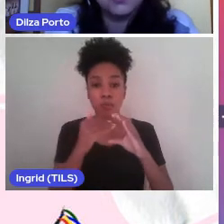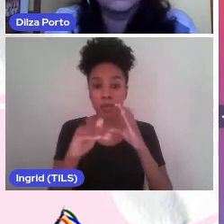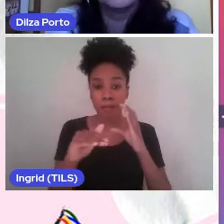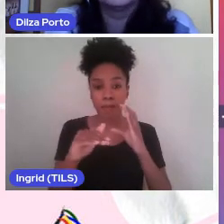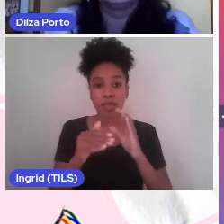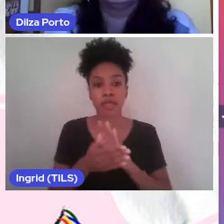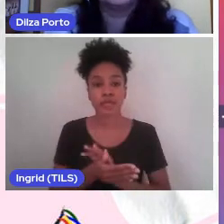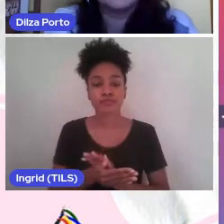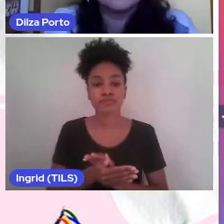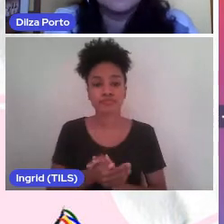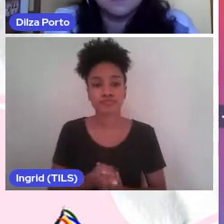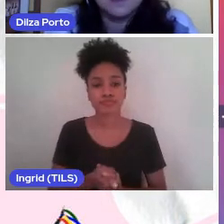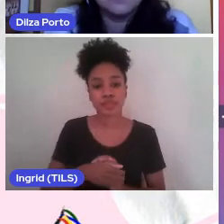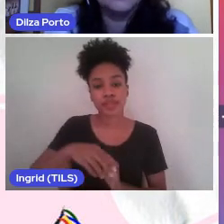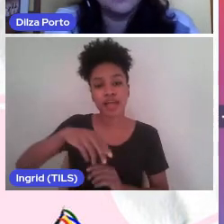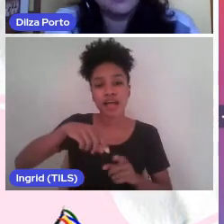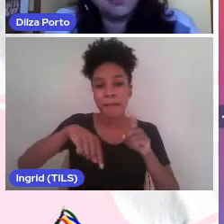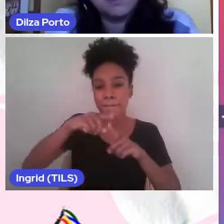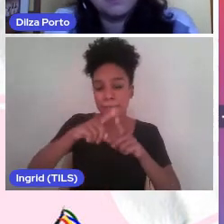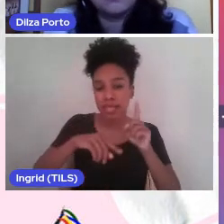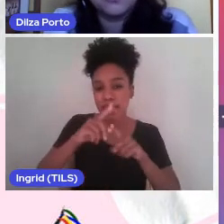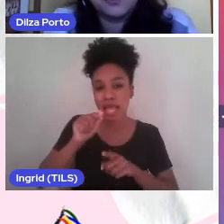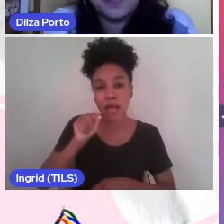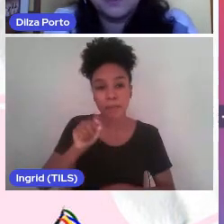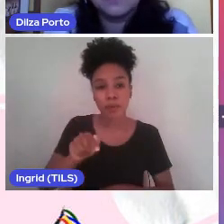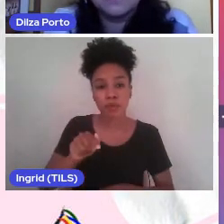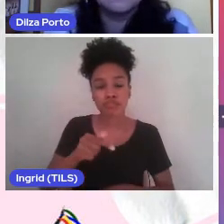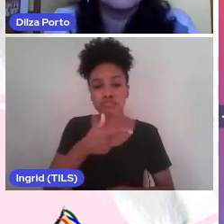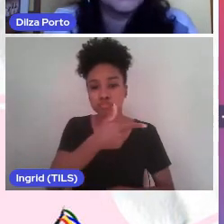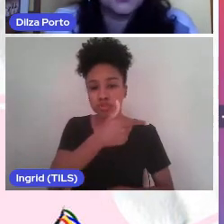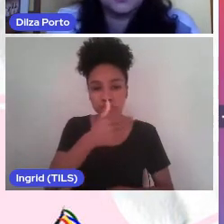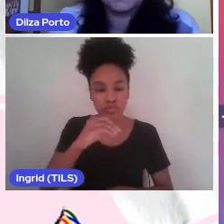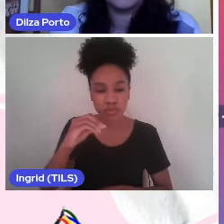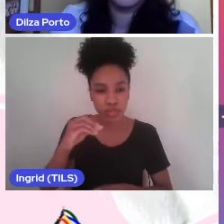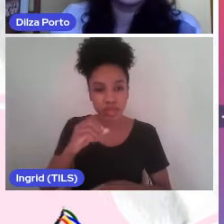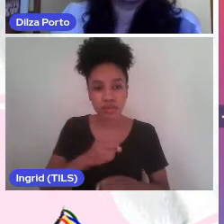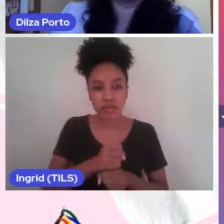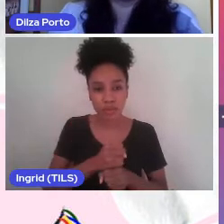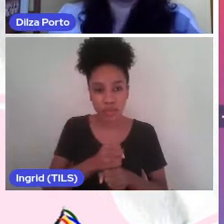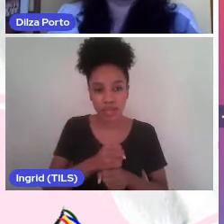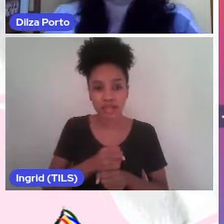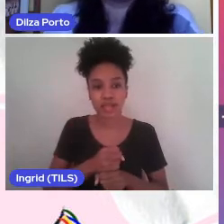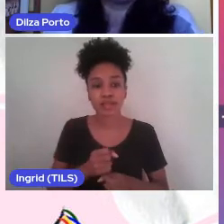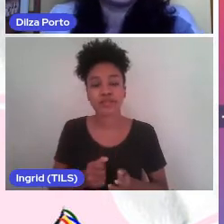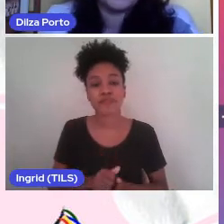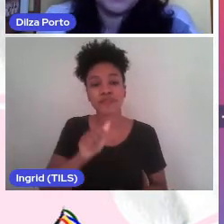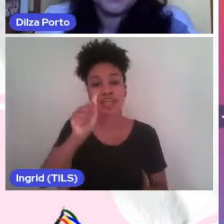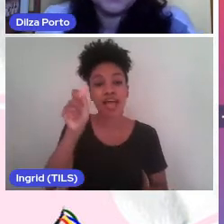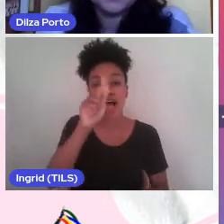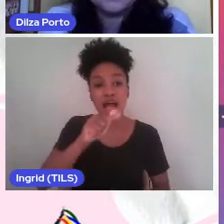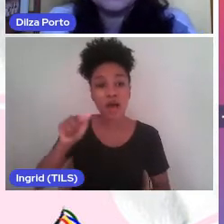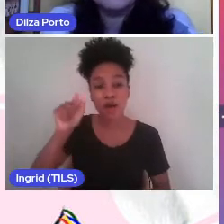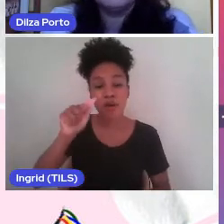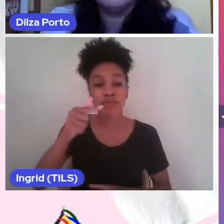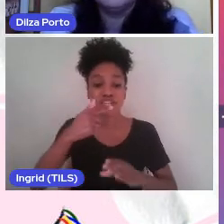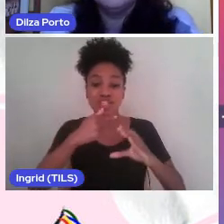.bicentenario.hotmail, desculpa, arroba gmail.